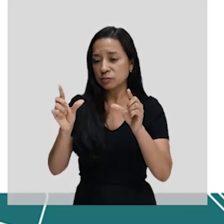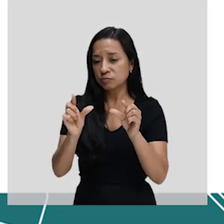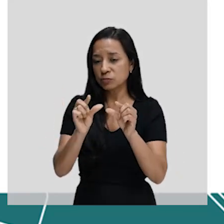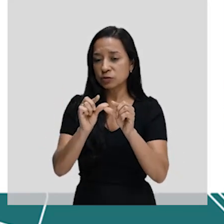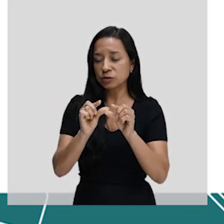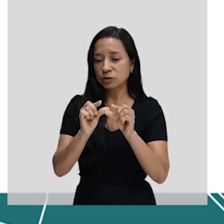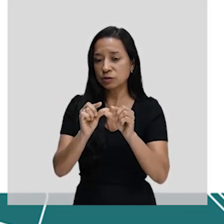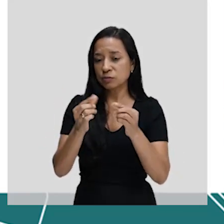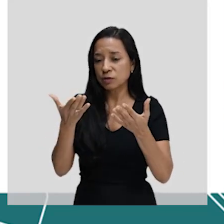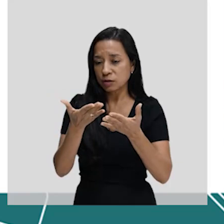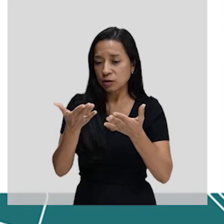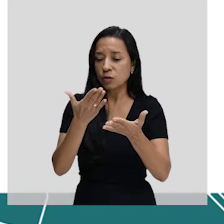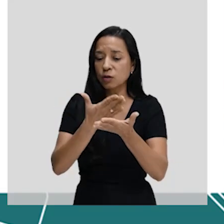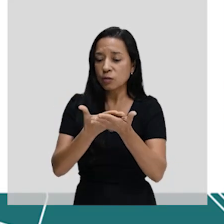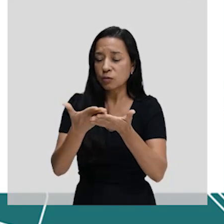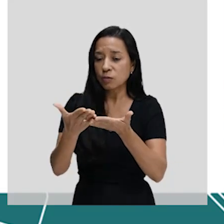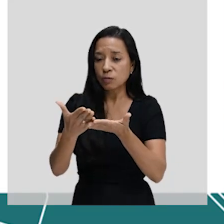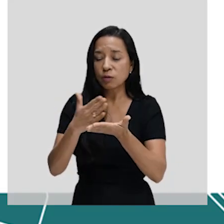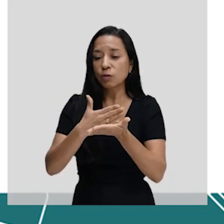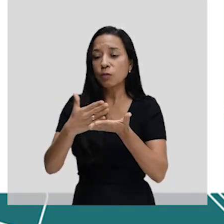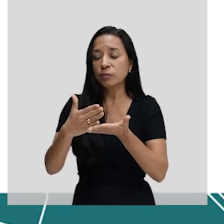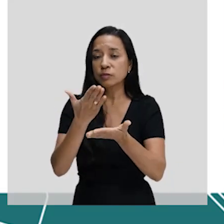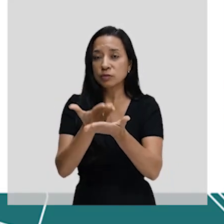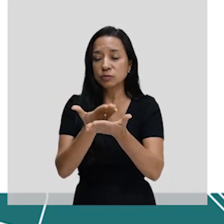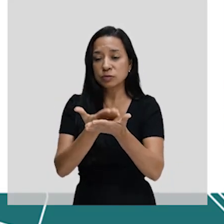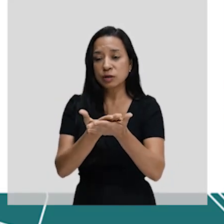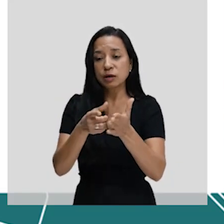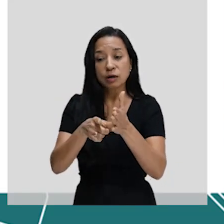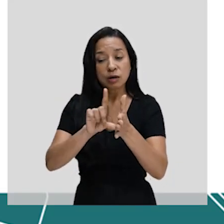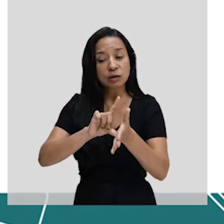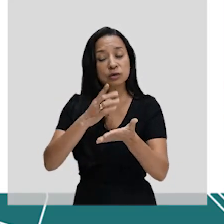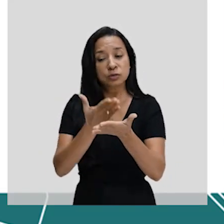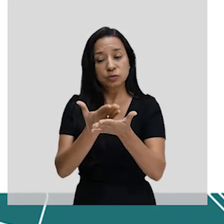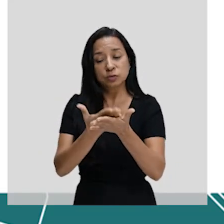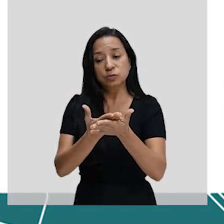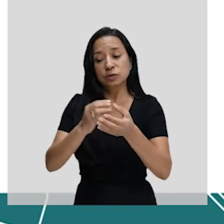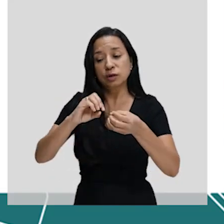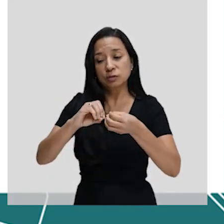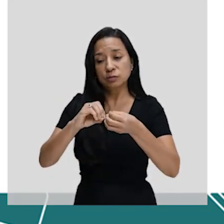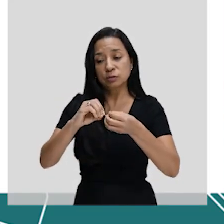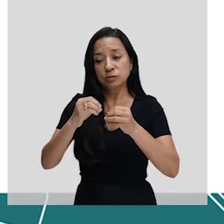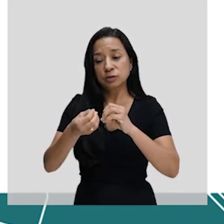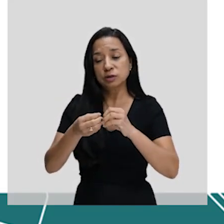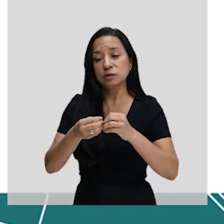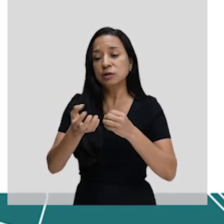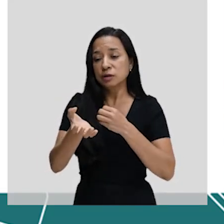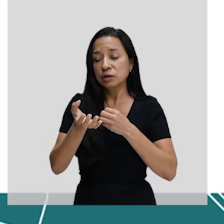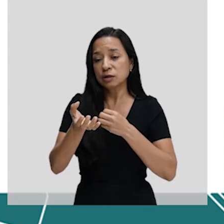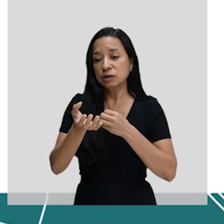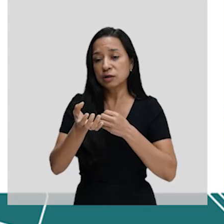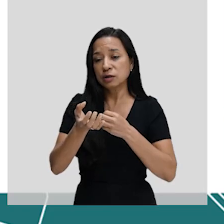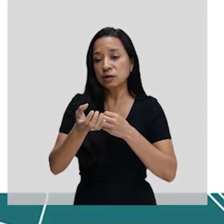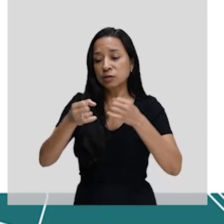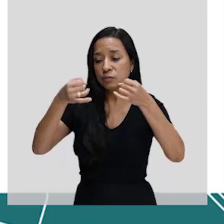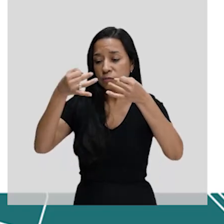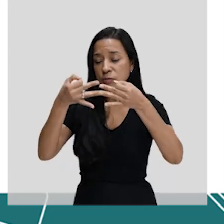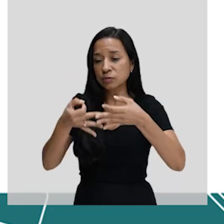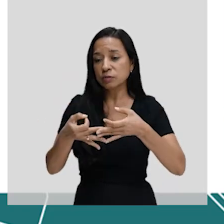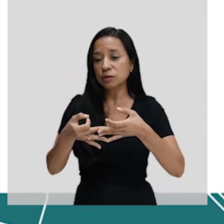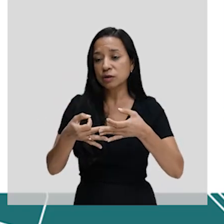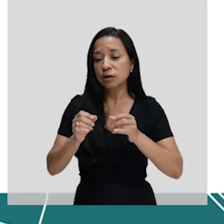que nós vamos agora começar a estudar. Mas antes da gente estudar sobre essas enzimas, eu quero aqui comentar com você